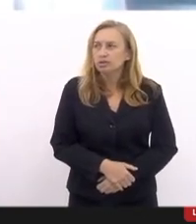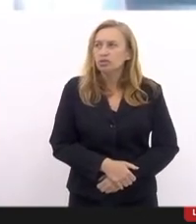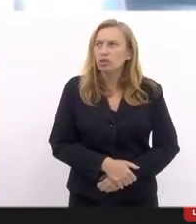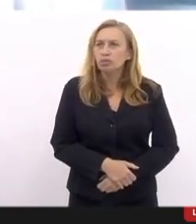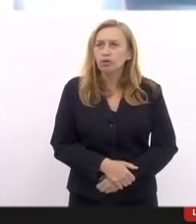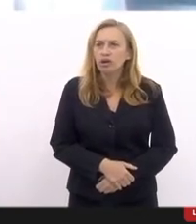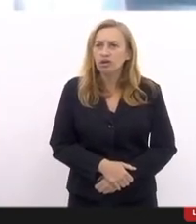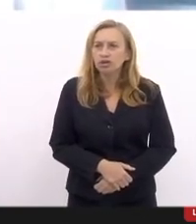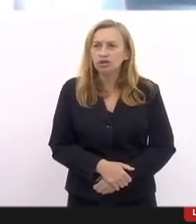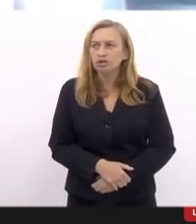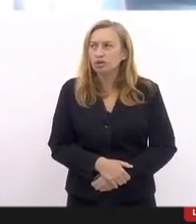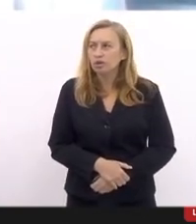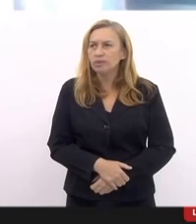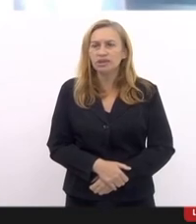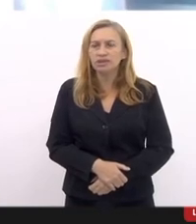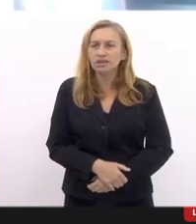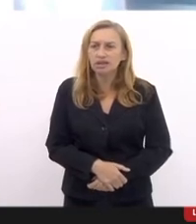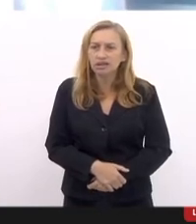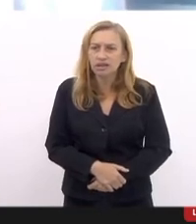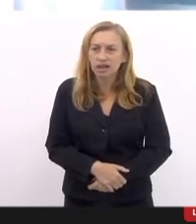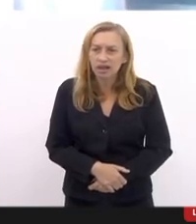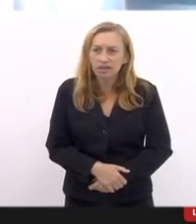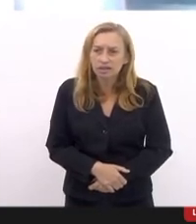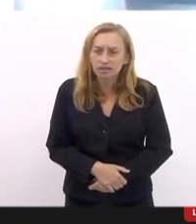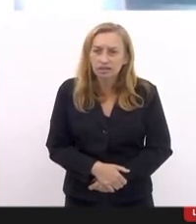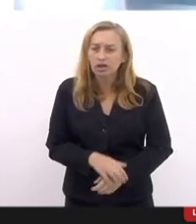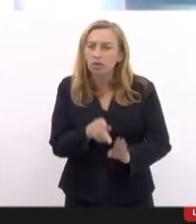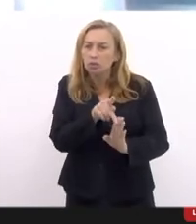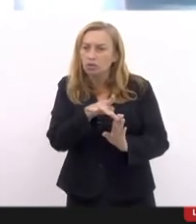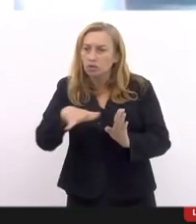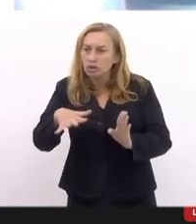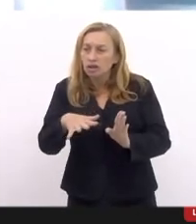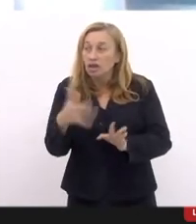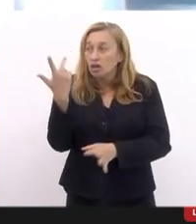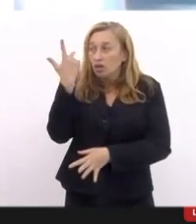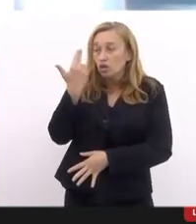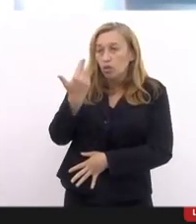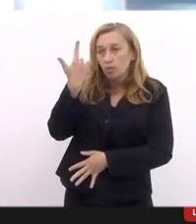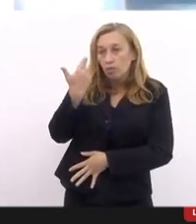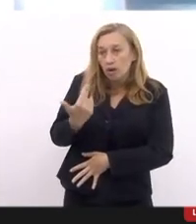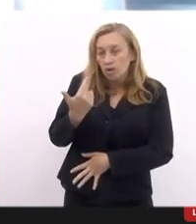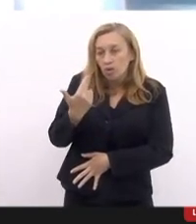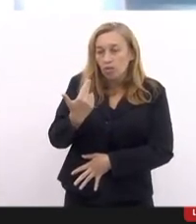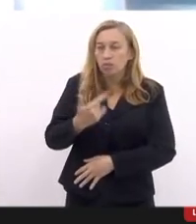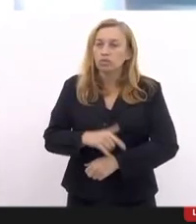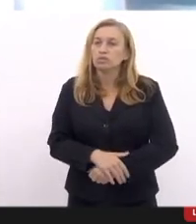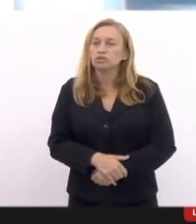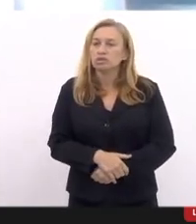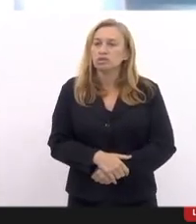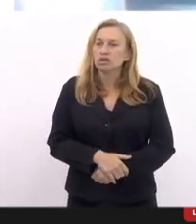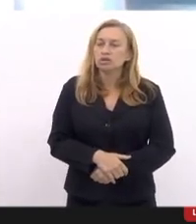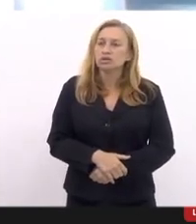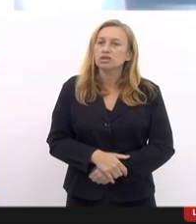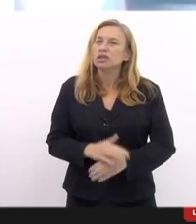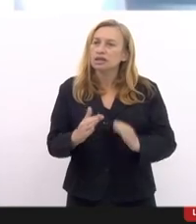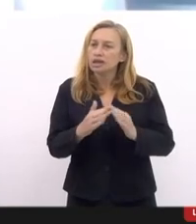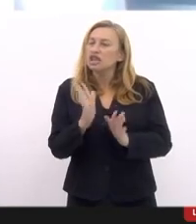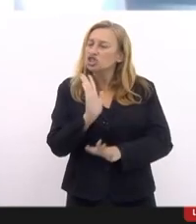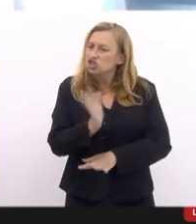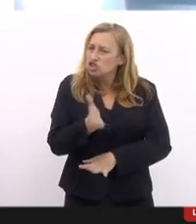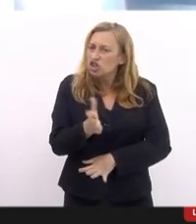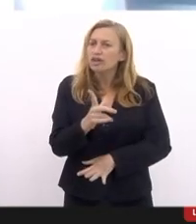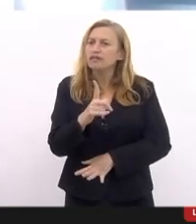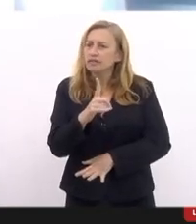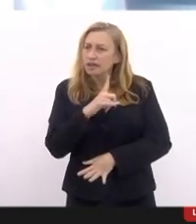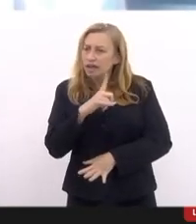projeto de lei com protocolo, mas é natural que a própria PM já tenha algo